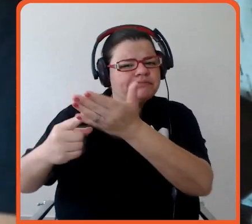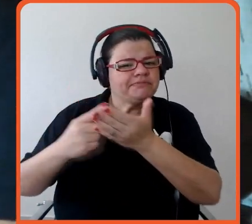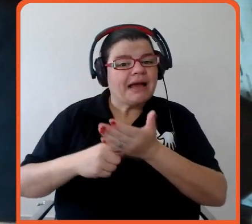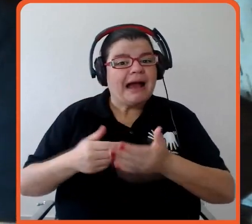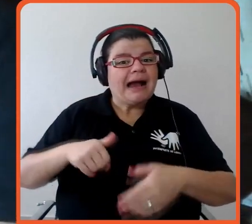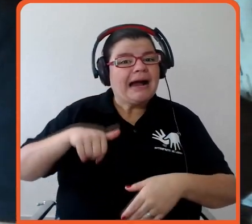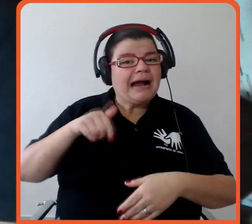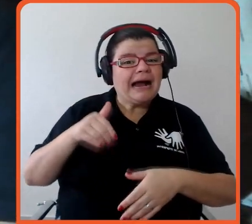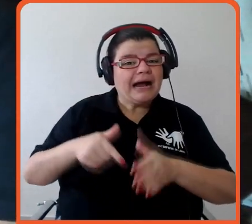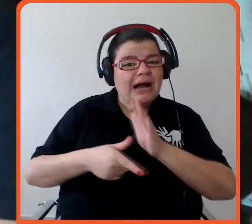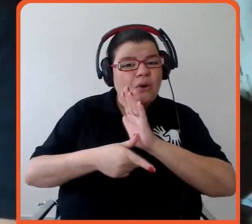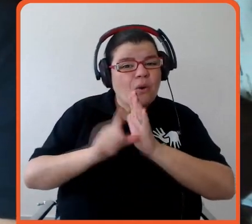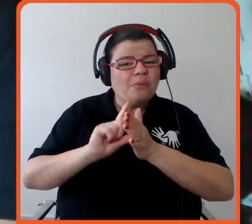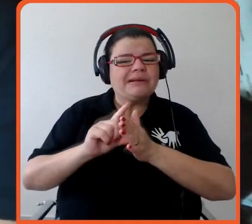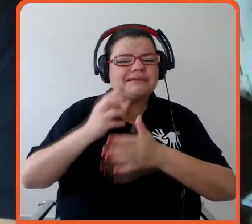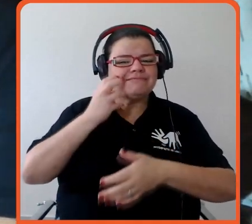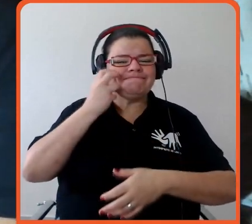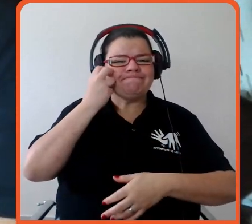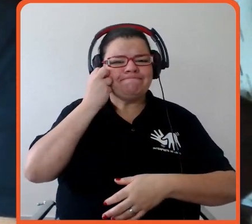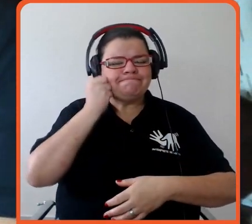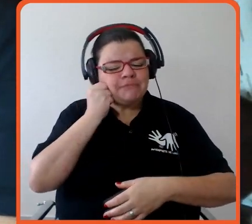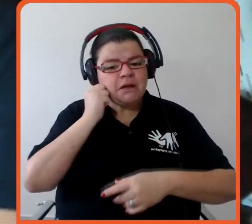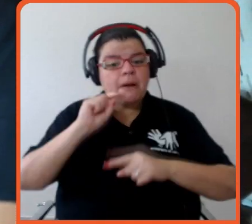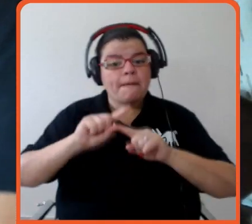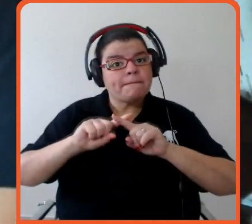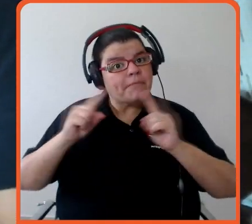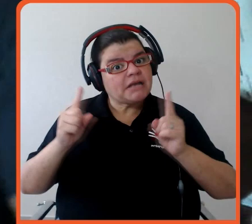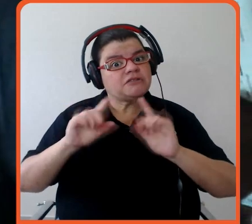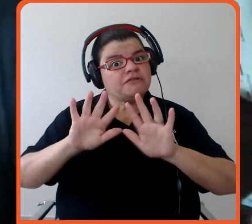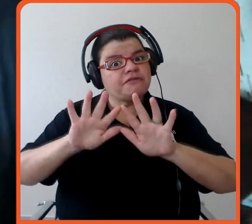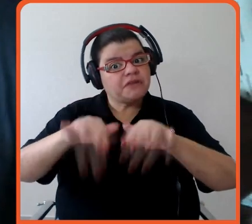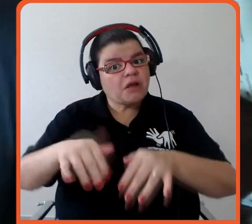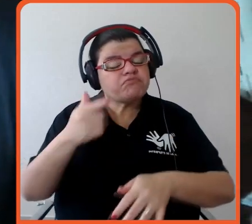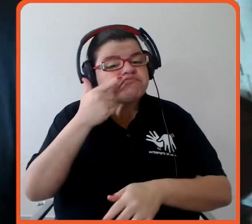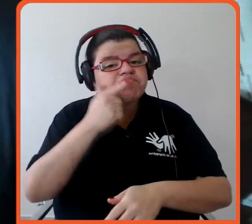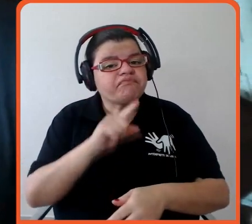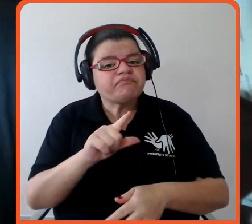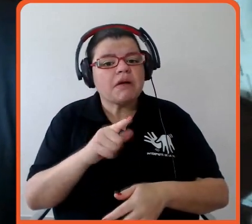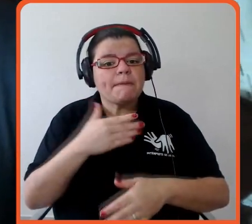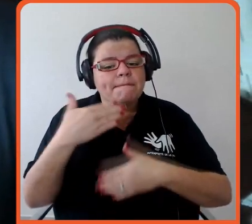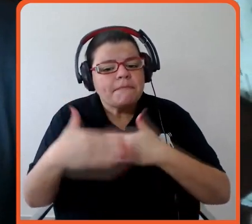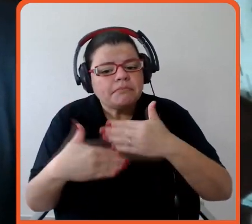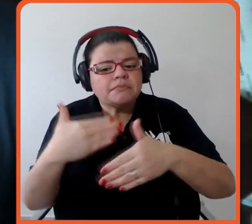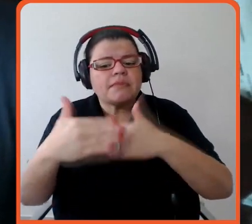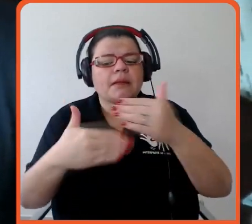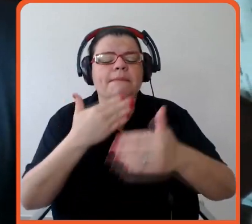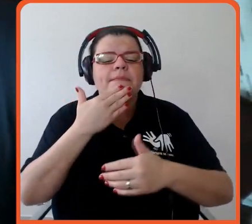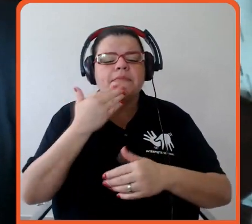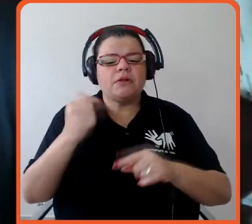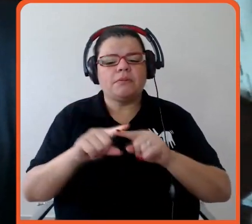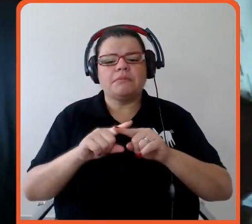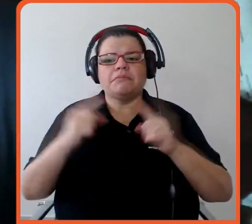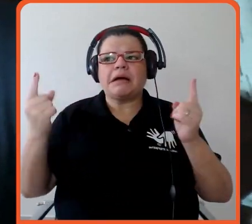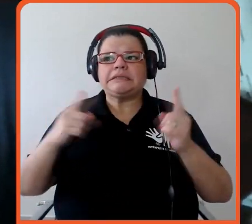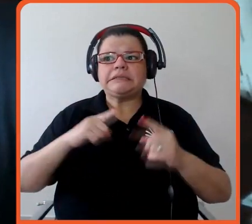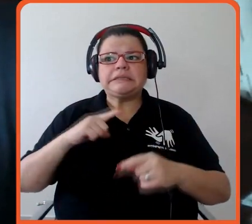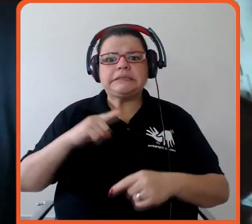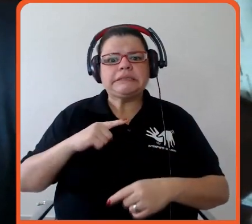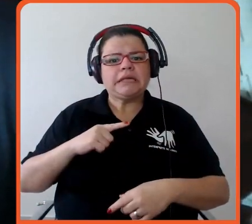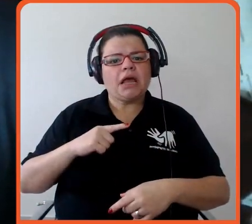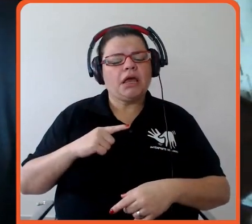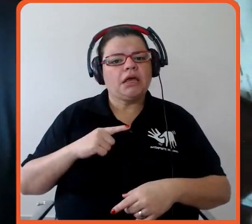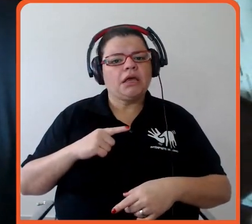amarrações no final, mas acho que um ponto que chama atenção é o tamanho da delegação